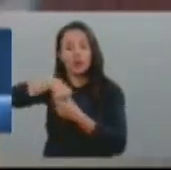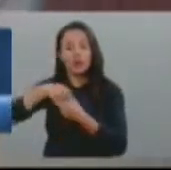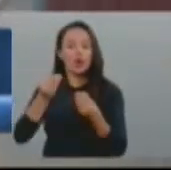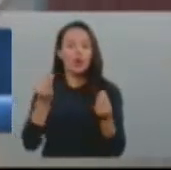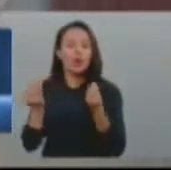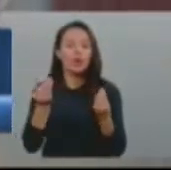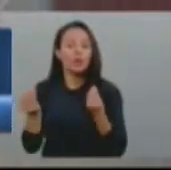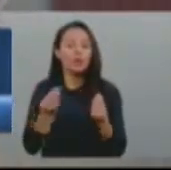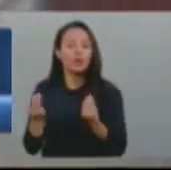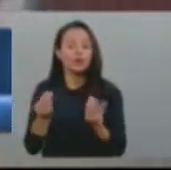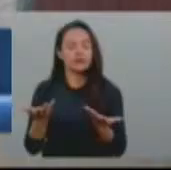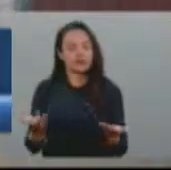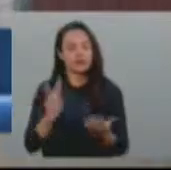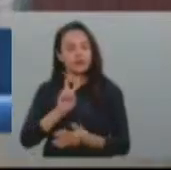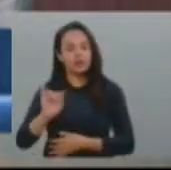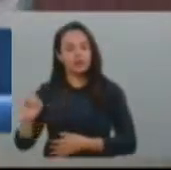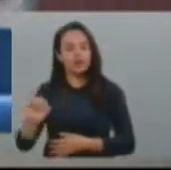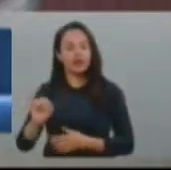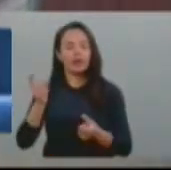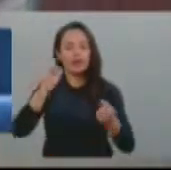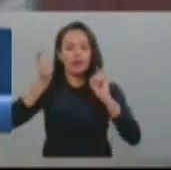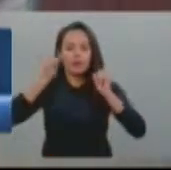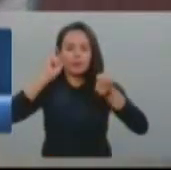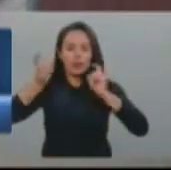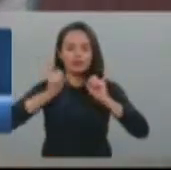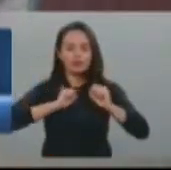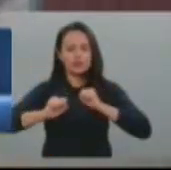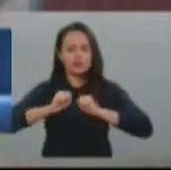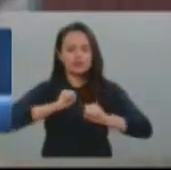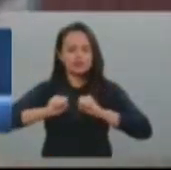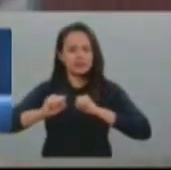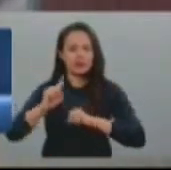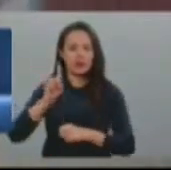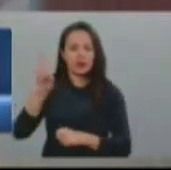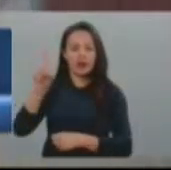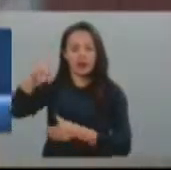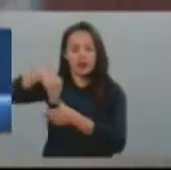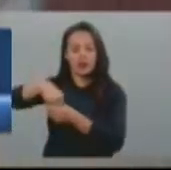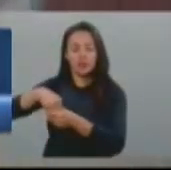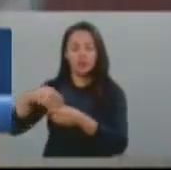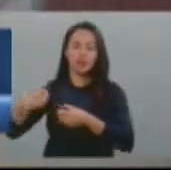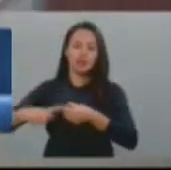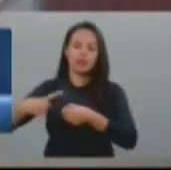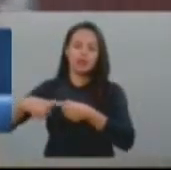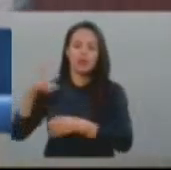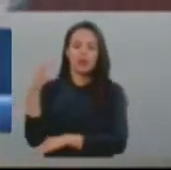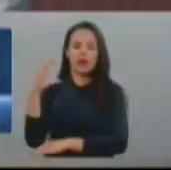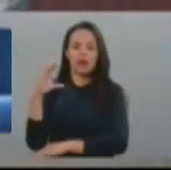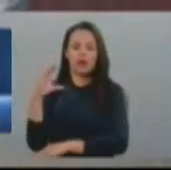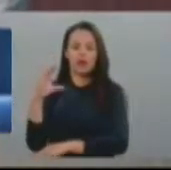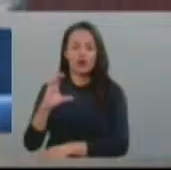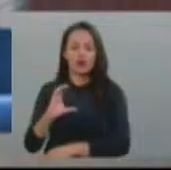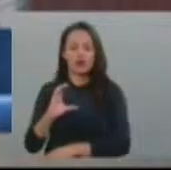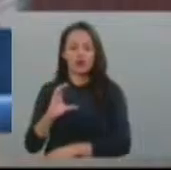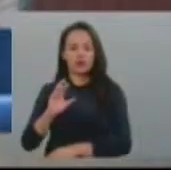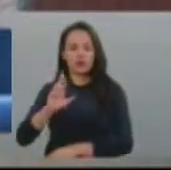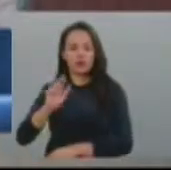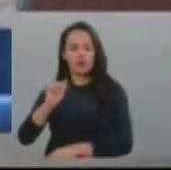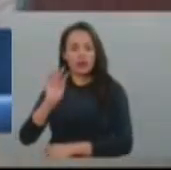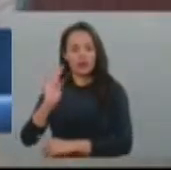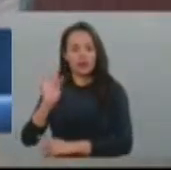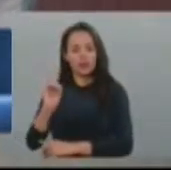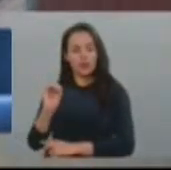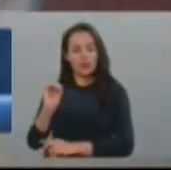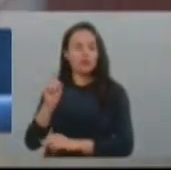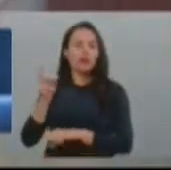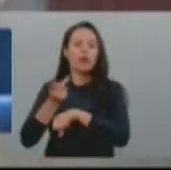debate que vai se fazer nesse momento, e lá no Crato, a gente tem essa oportunidade de procurar